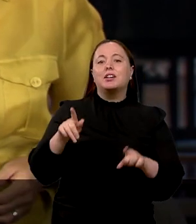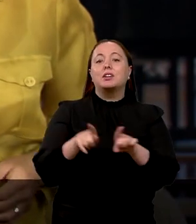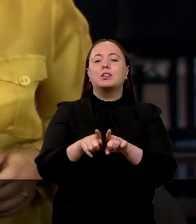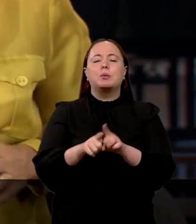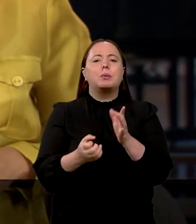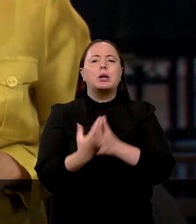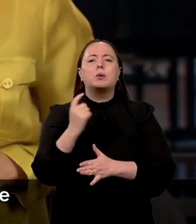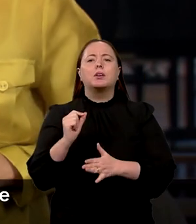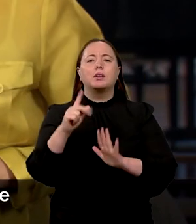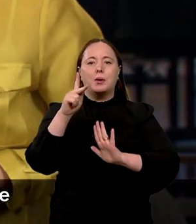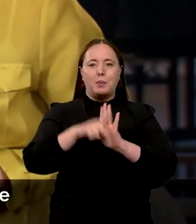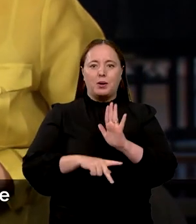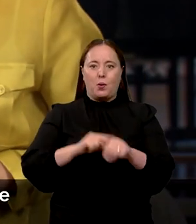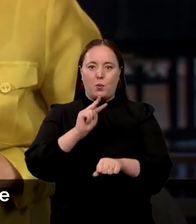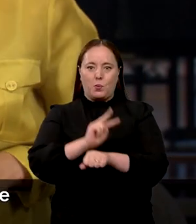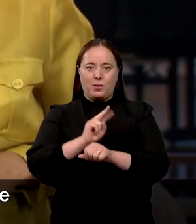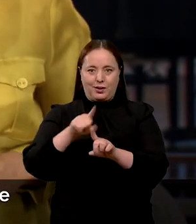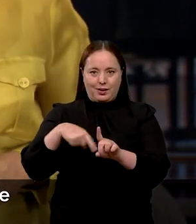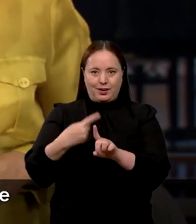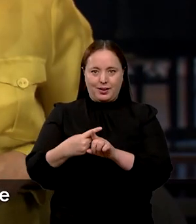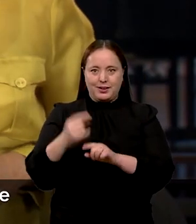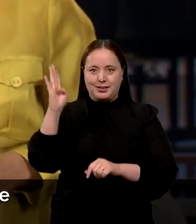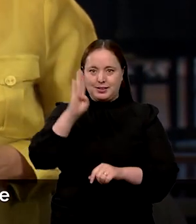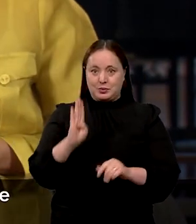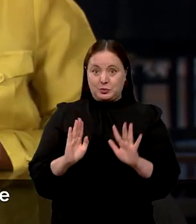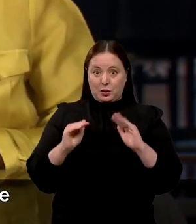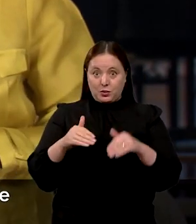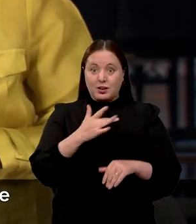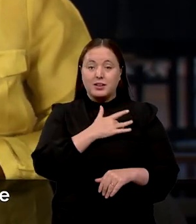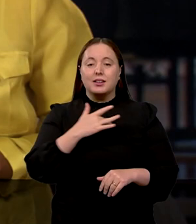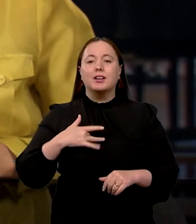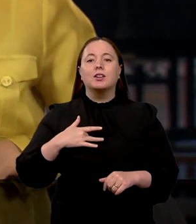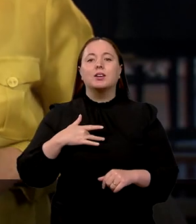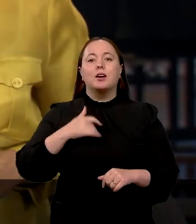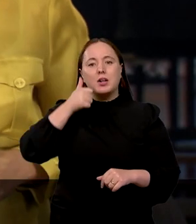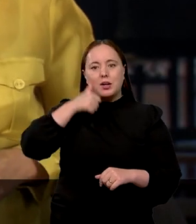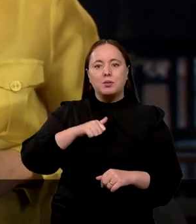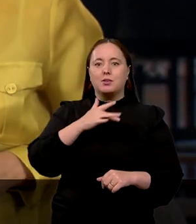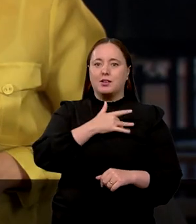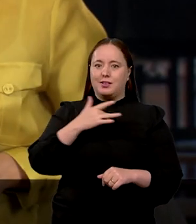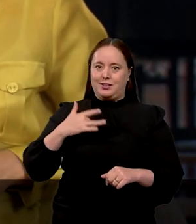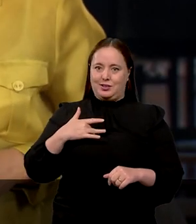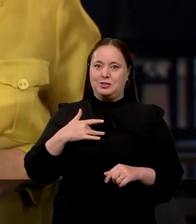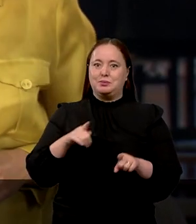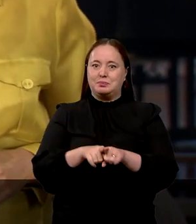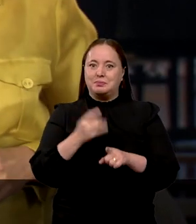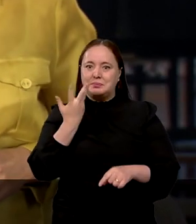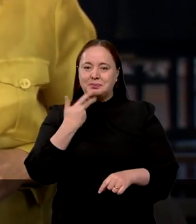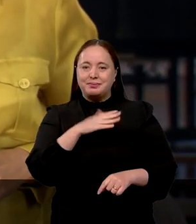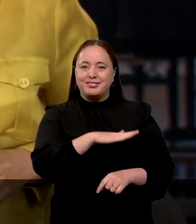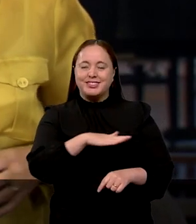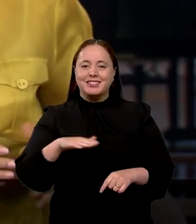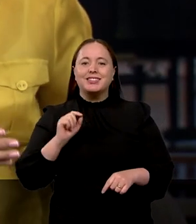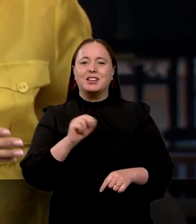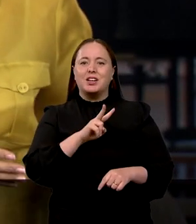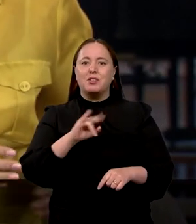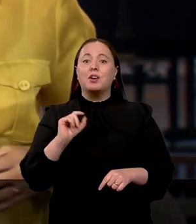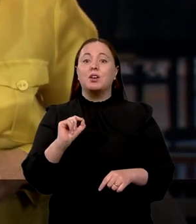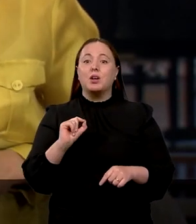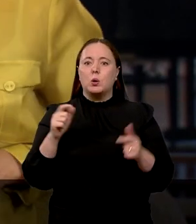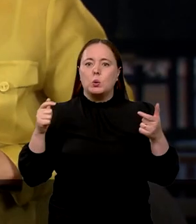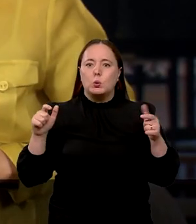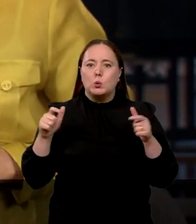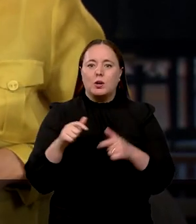lançou também o programa Cuida Mais Brasil. Com foco na saúde da mulher e na saúde materno-infantil, o que